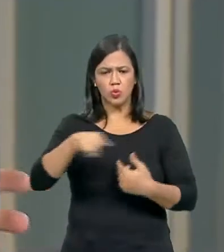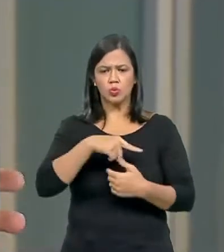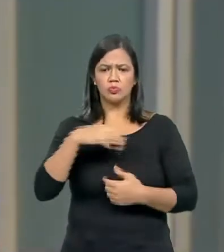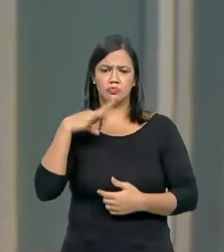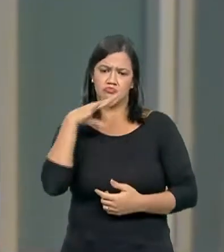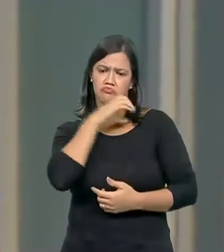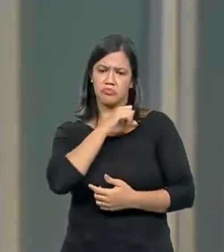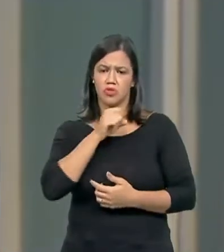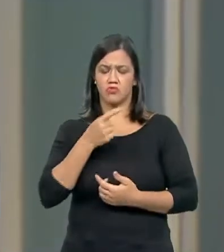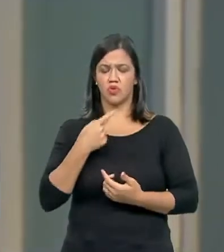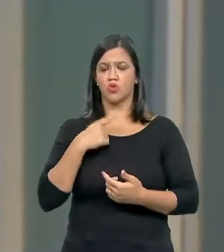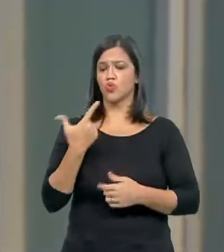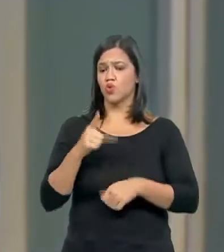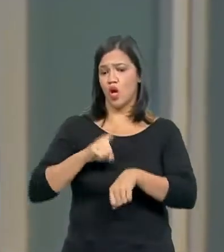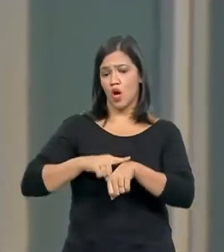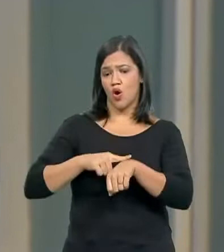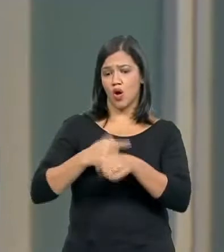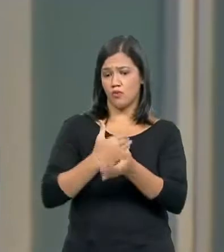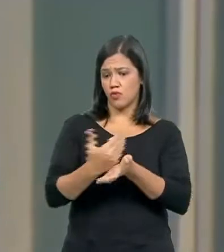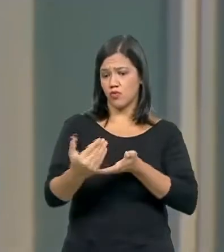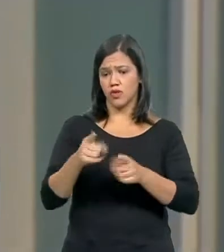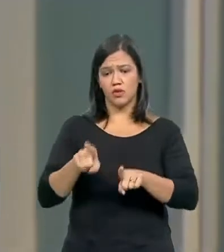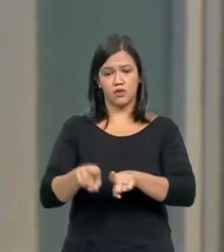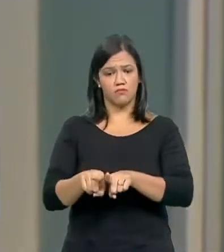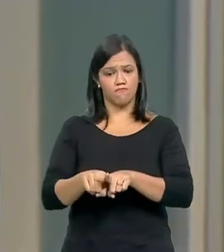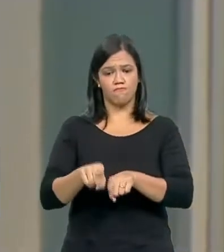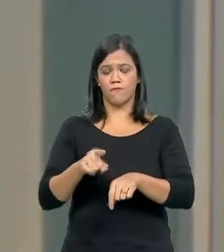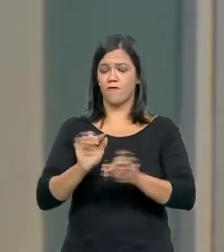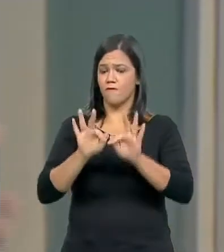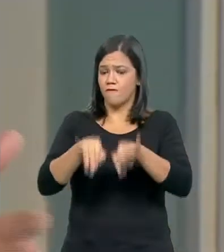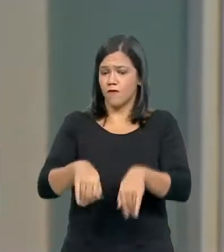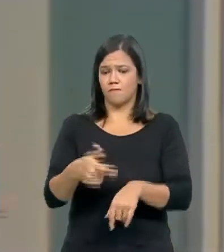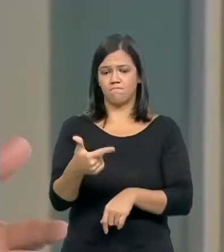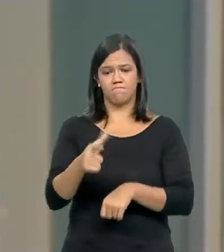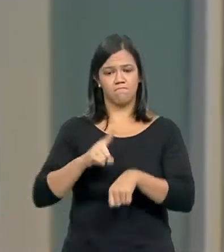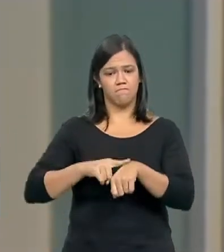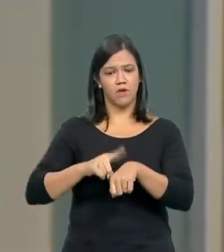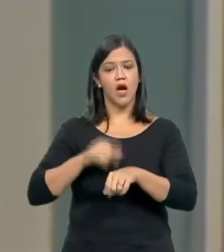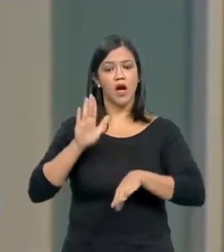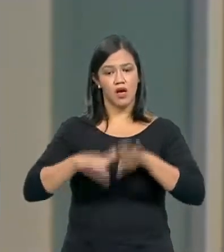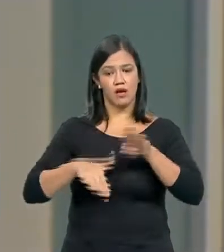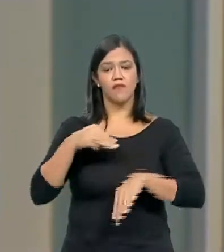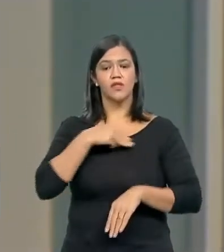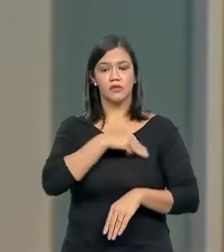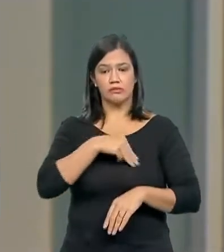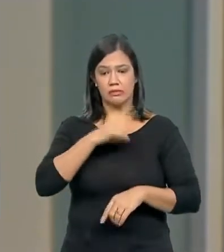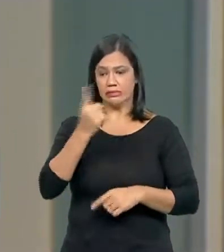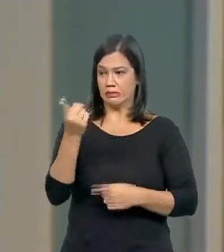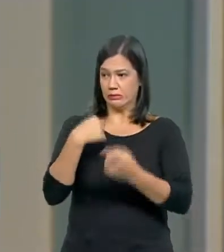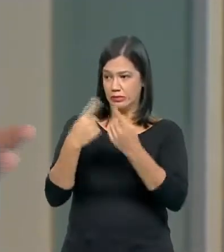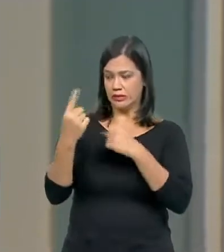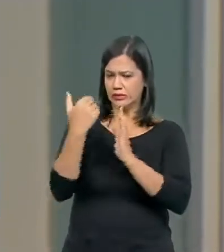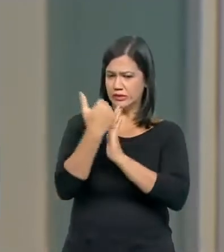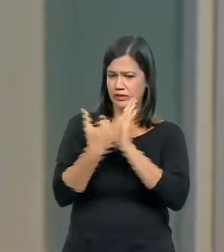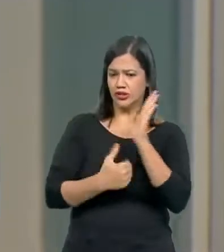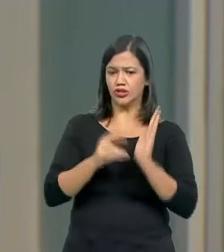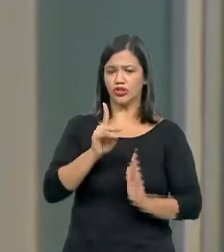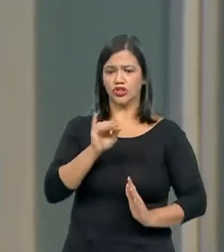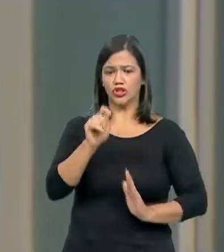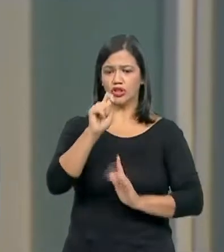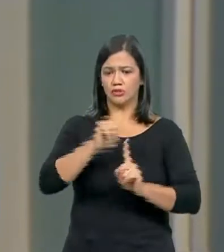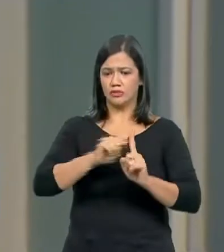não temos hora para começar, hora para terminar. Temos, às vezes, missões que se estendem por dias, meses.